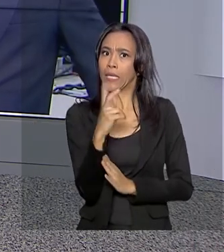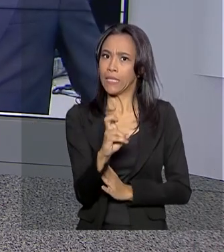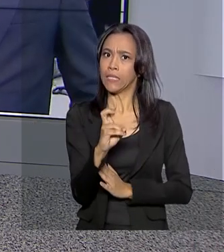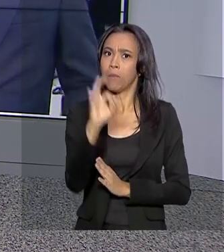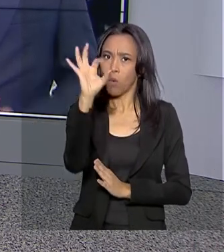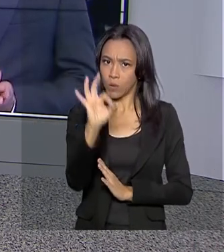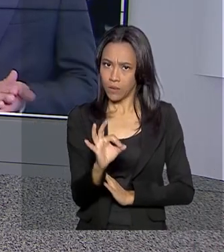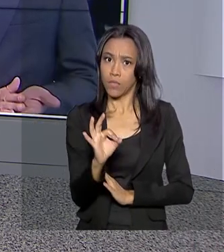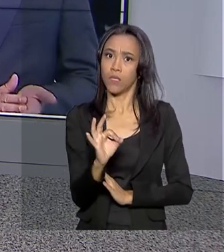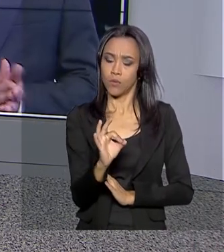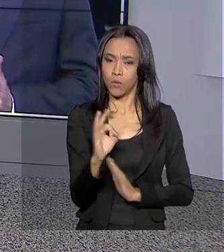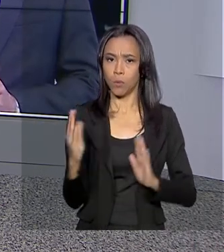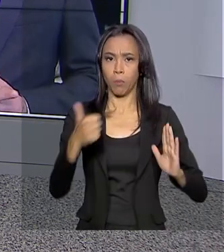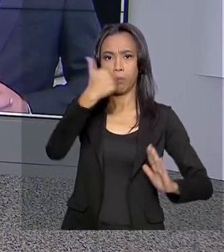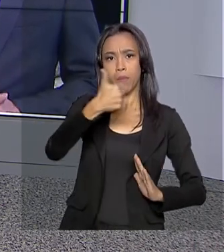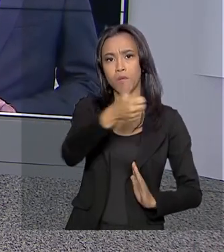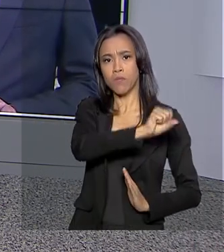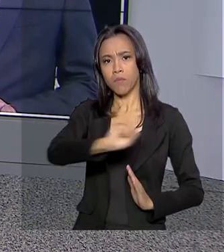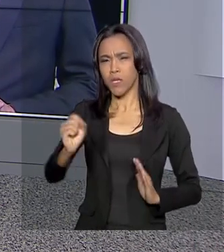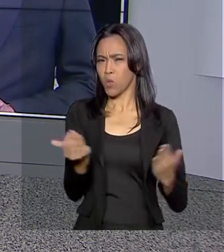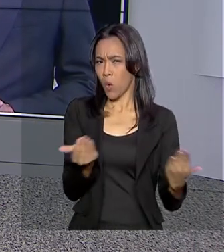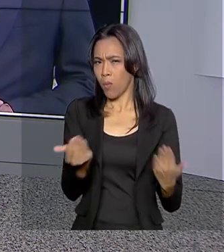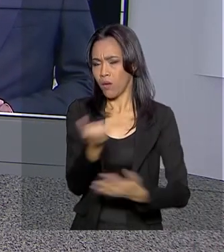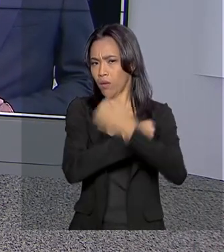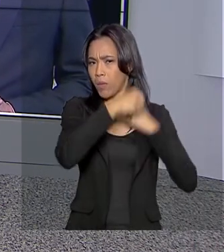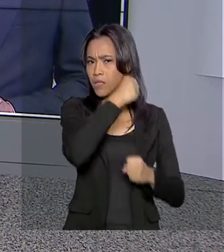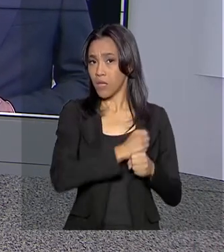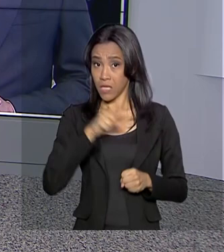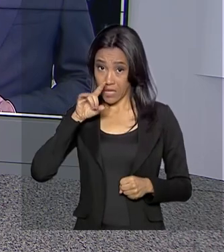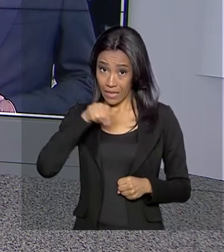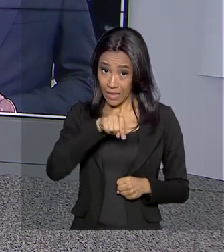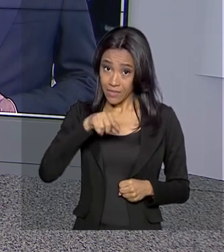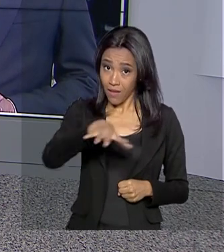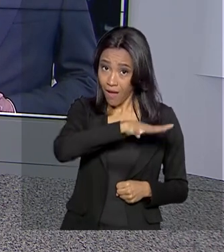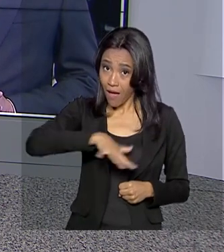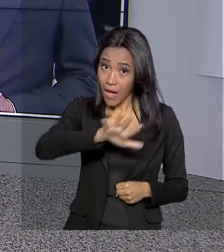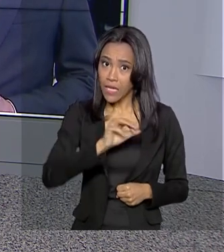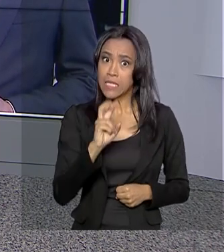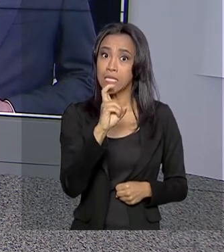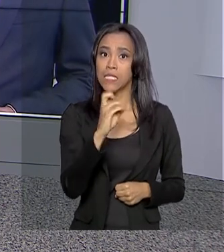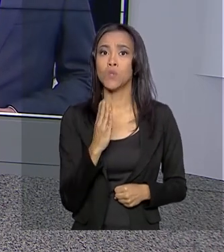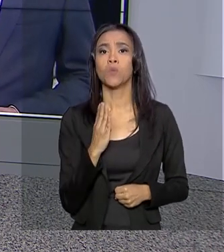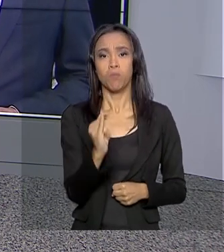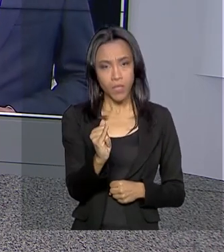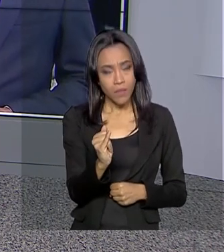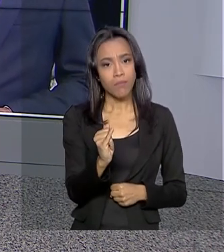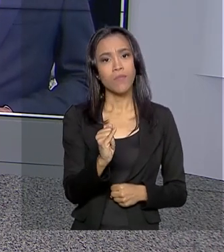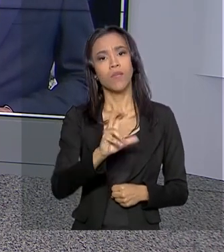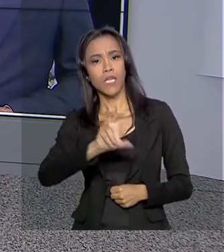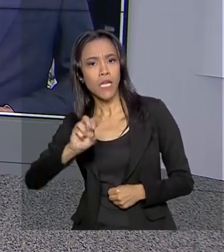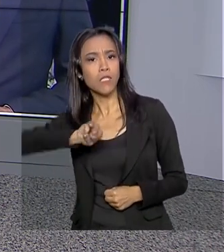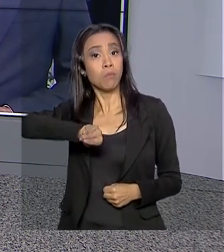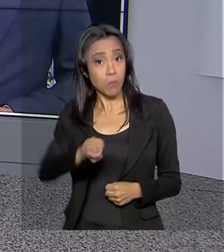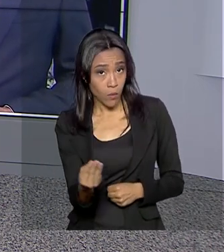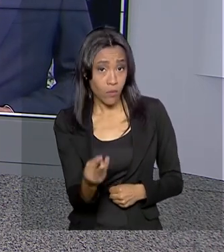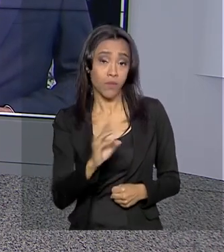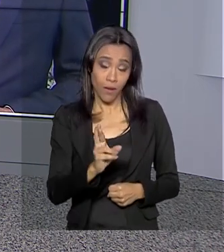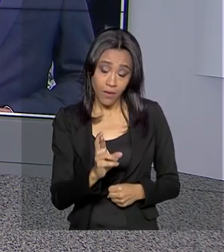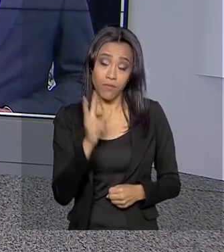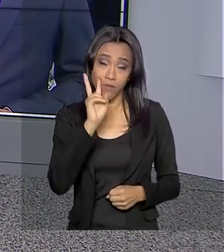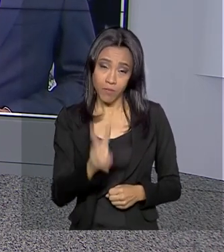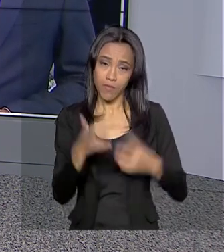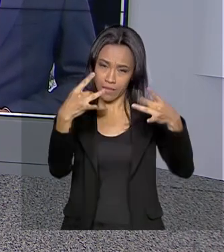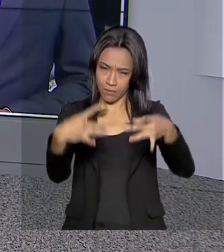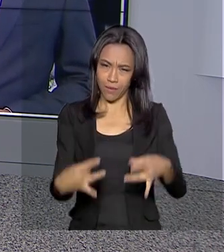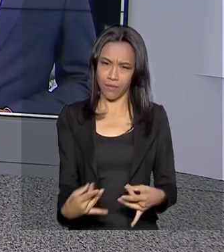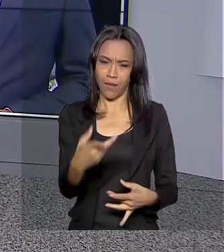semestre deste ano, na comparação com o ano passado. Só esse segmento rendeu ao país R$ 5,5 bilhões. Vamos até São Paulo. Ricardo Ferraz